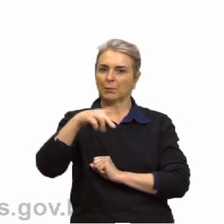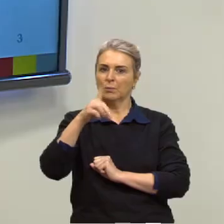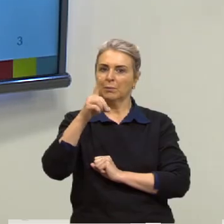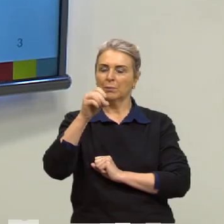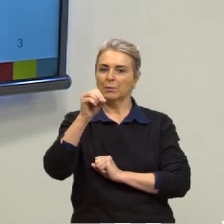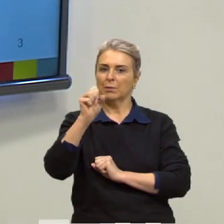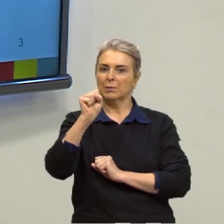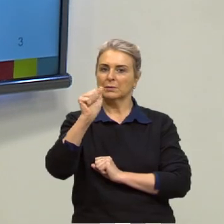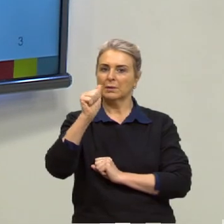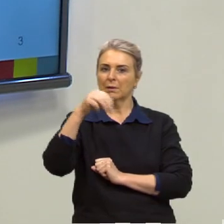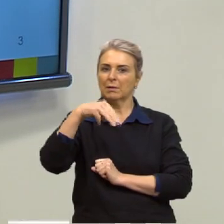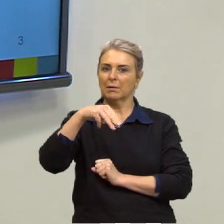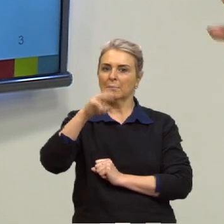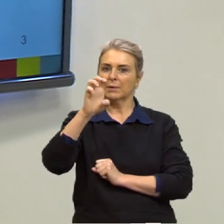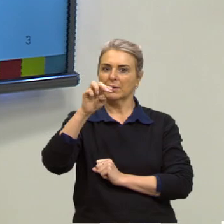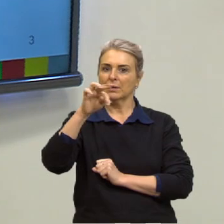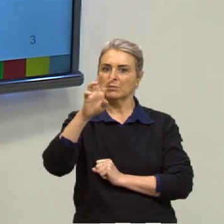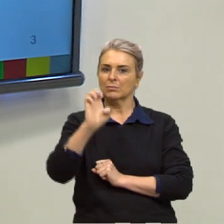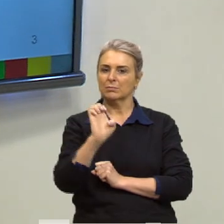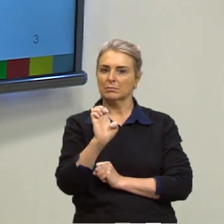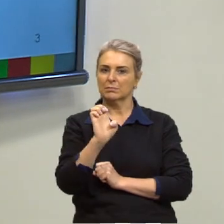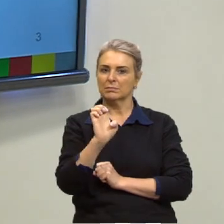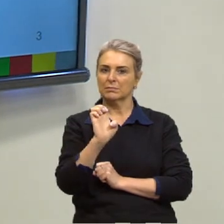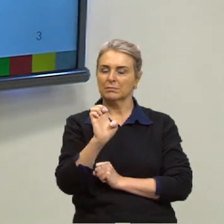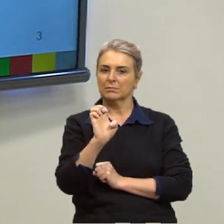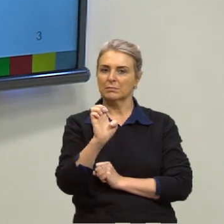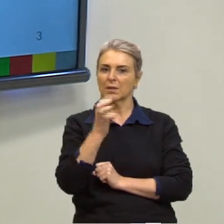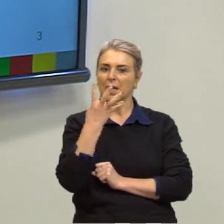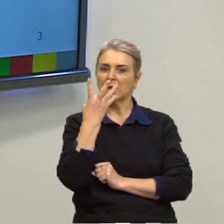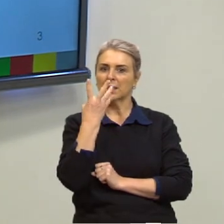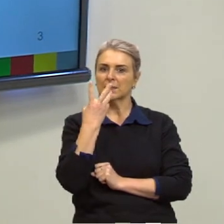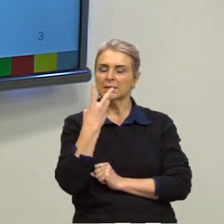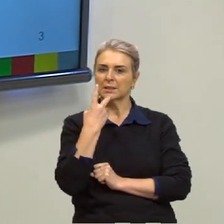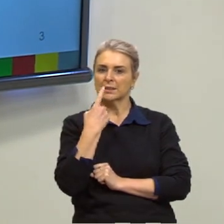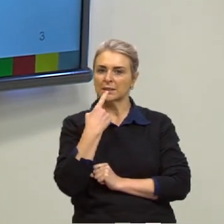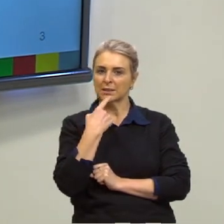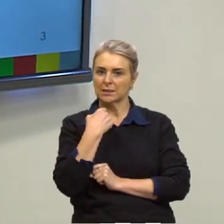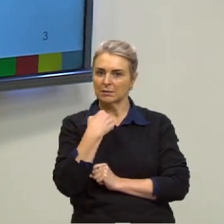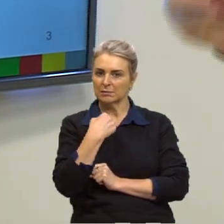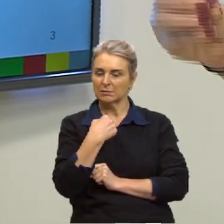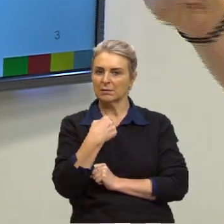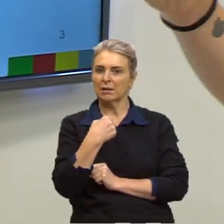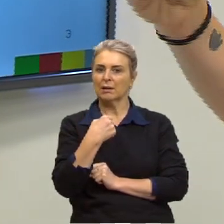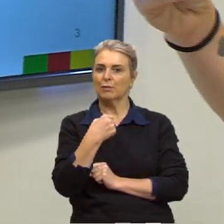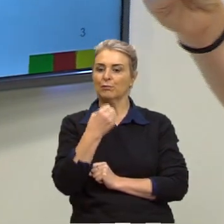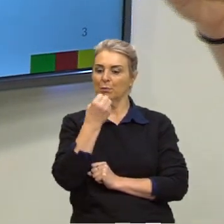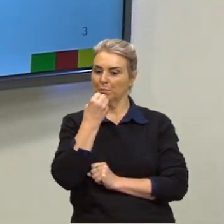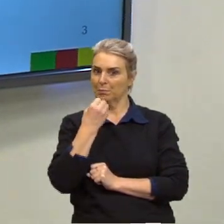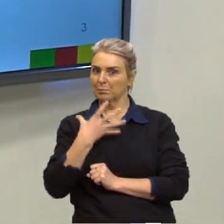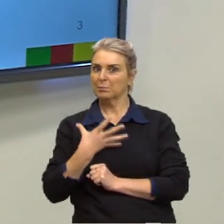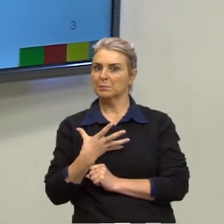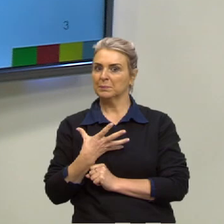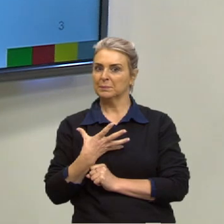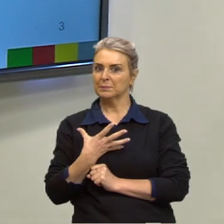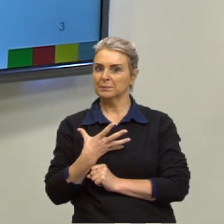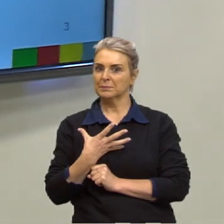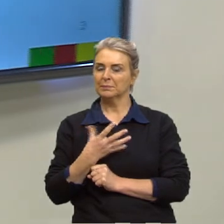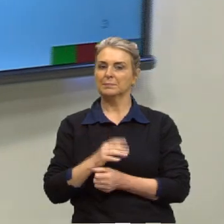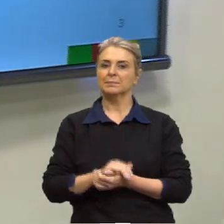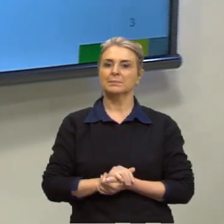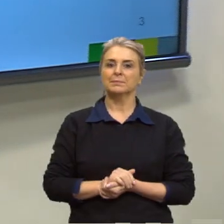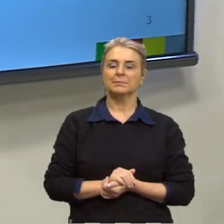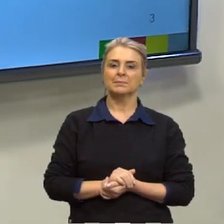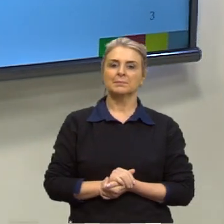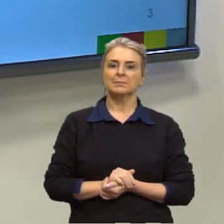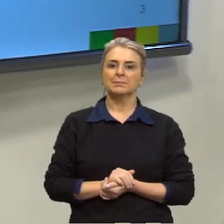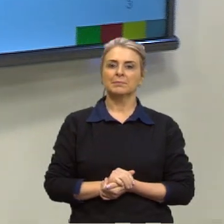a criança agiu bondosamente, a criança agiu de modo bondoso, tá? Então, a gente tem ali